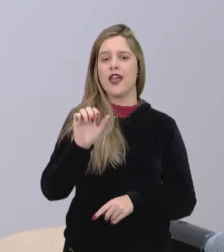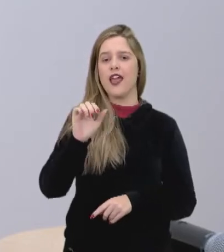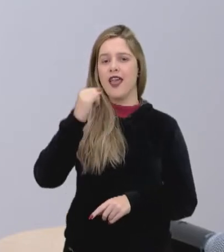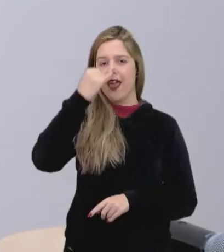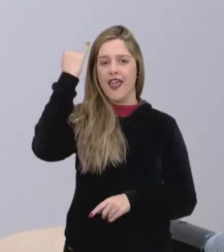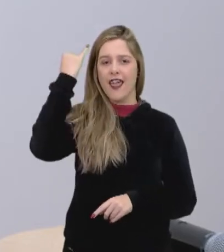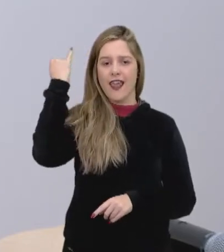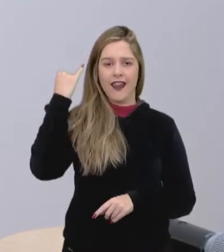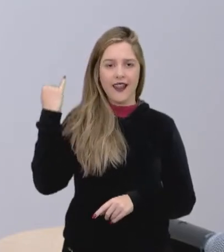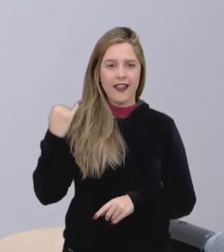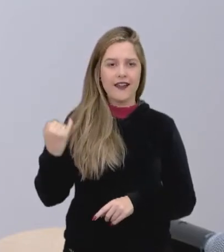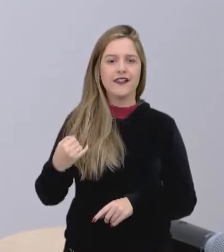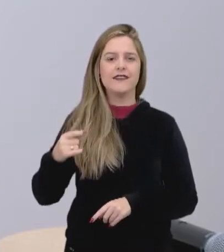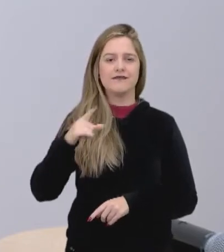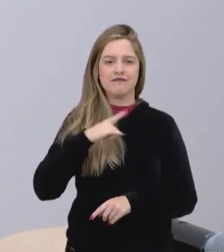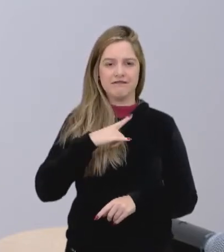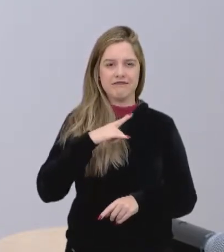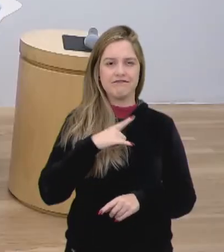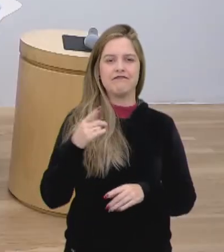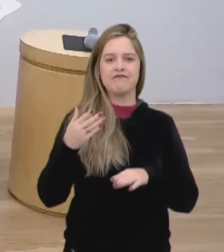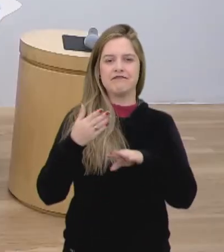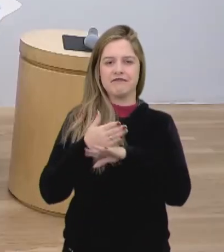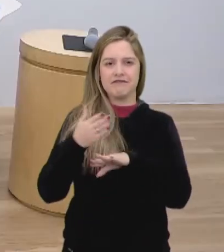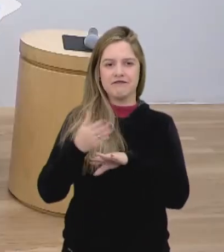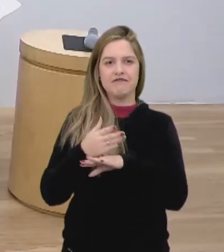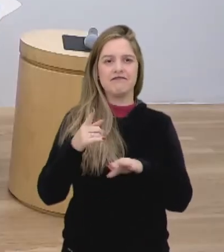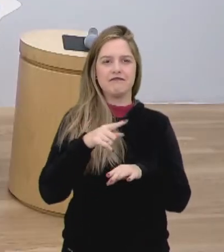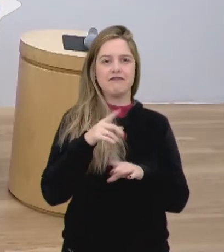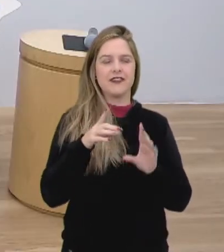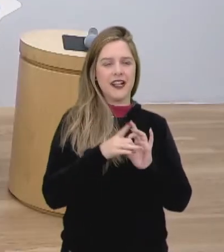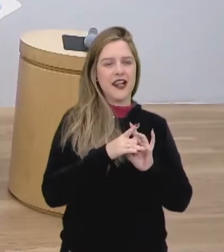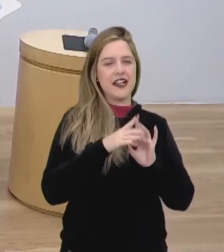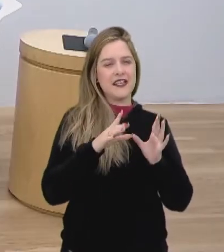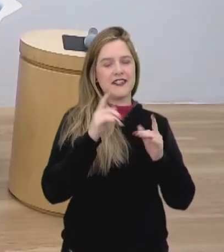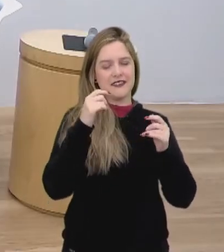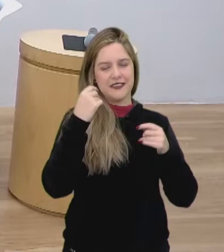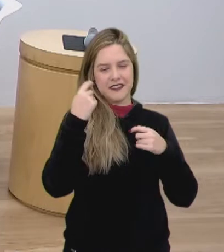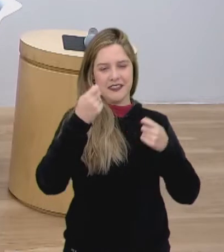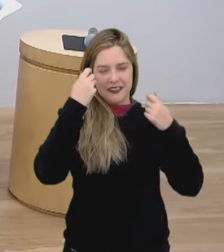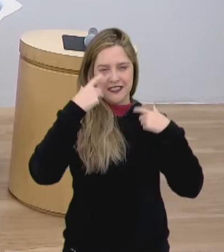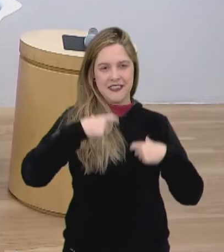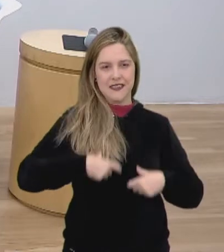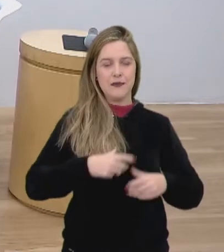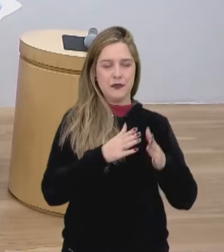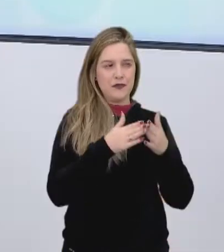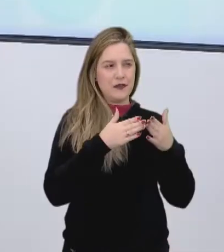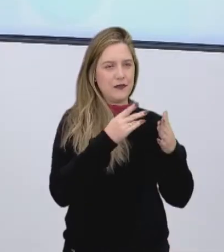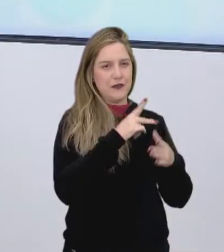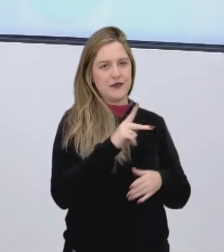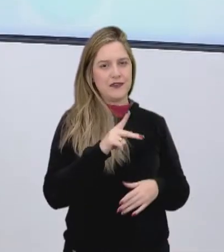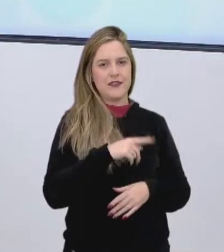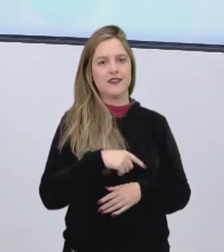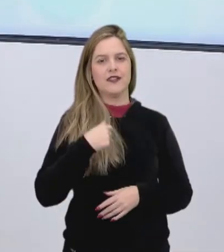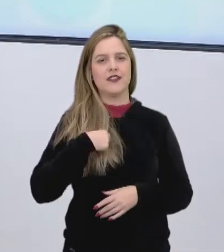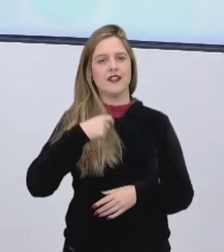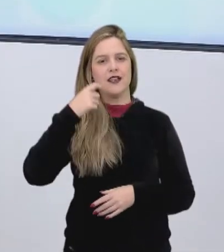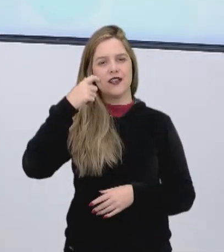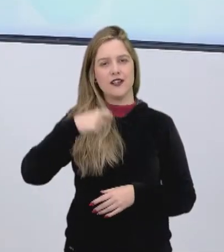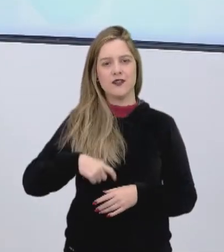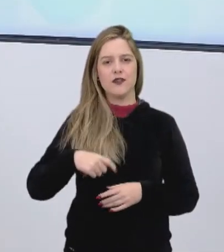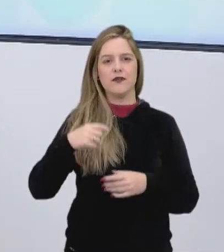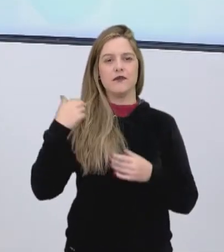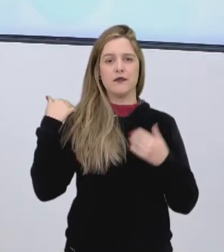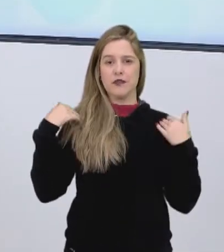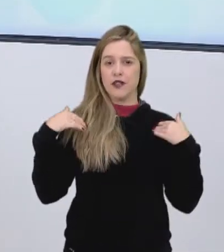já vão ver, ela é linda, maravilhosa, mas vamos deixar que ela se autodescreva. Por favor, professora. Eu sou de altura mediana,